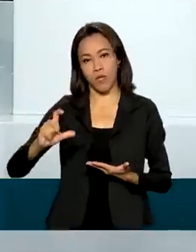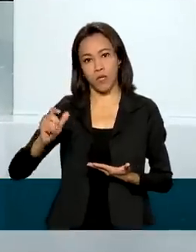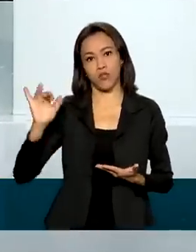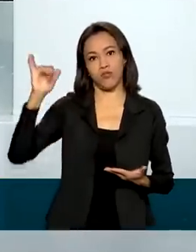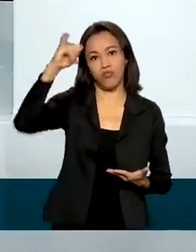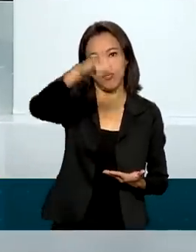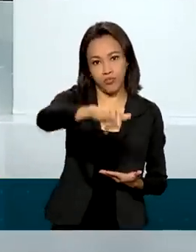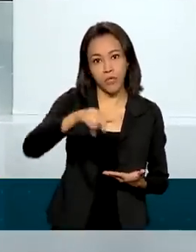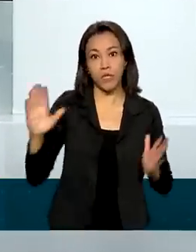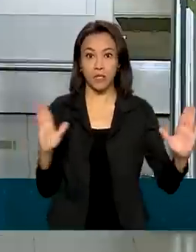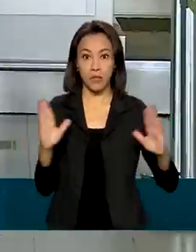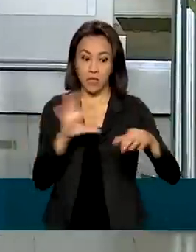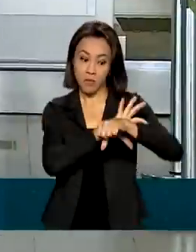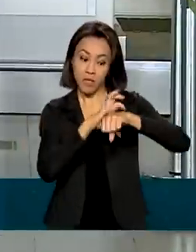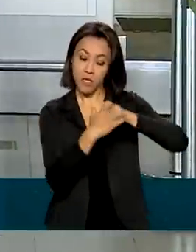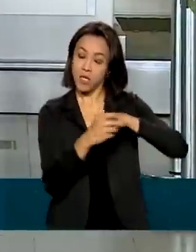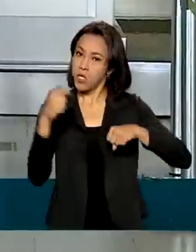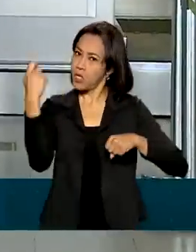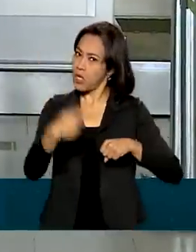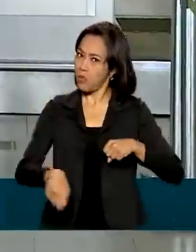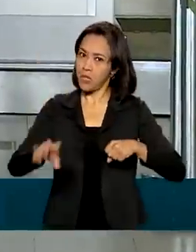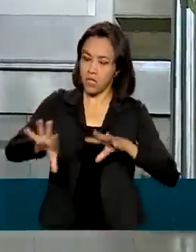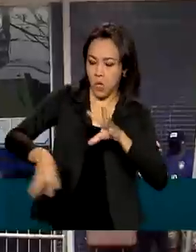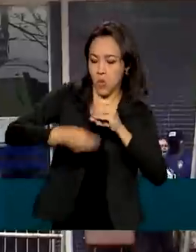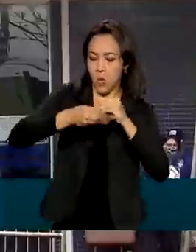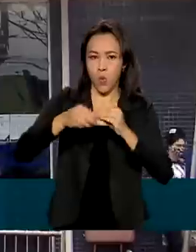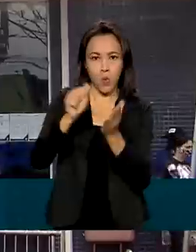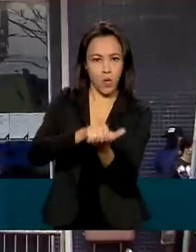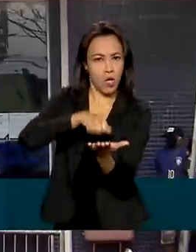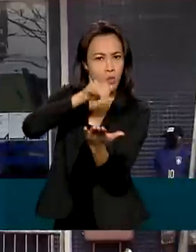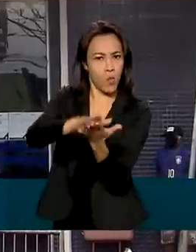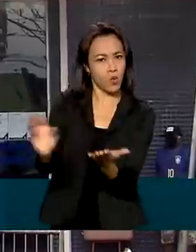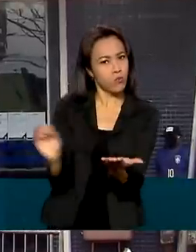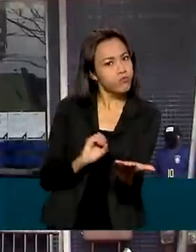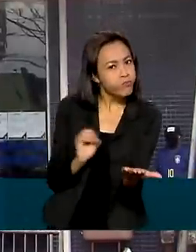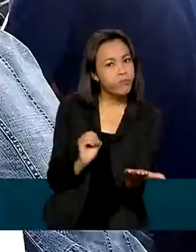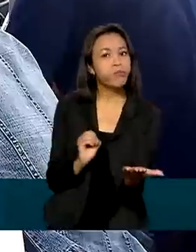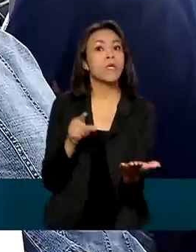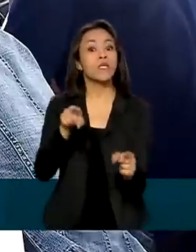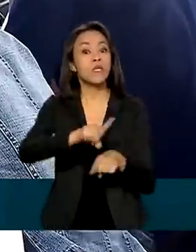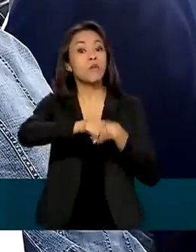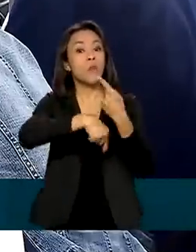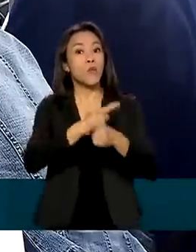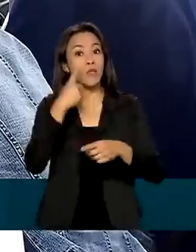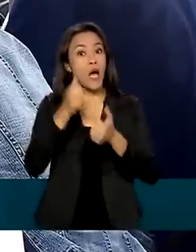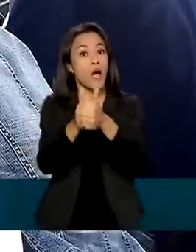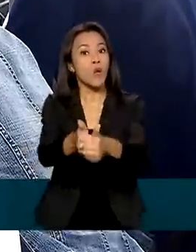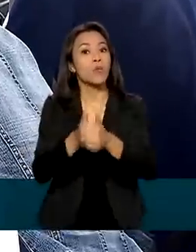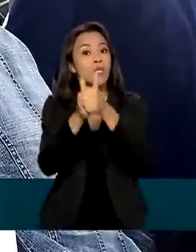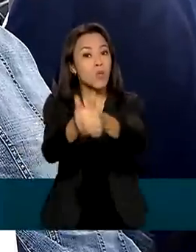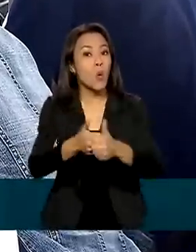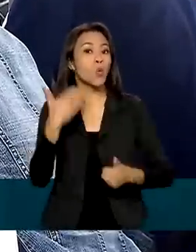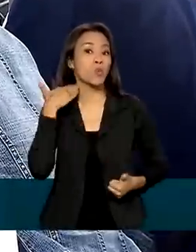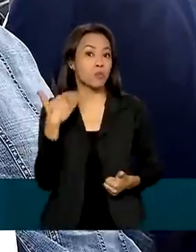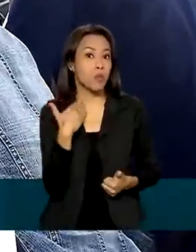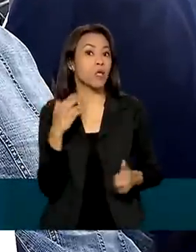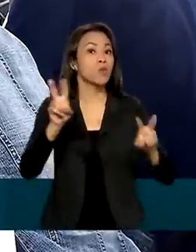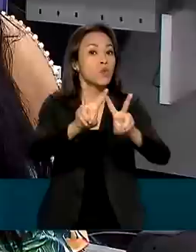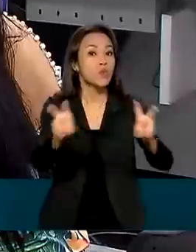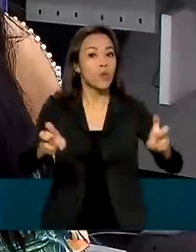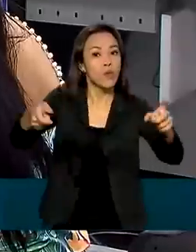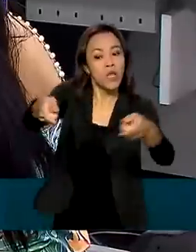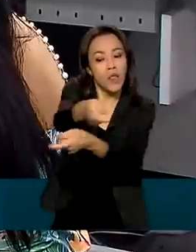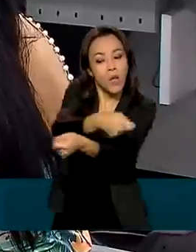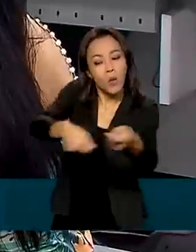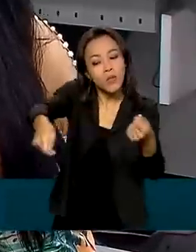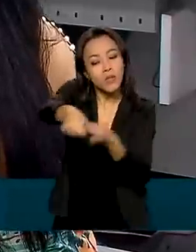sem custo adicional e sem multa. E mais, acompanhou a atuação dos bancos na renegociação de dívidas com as